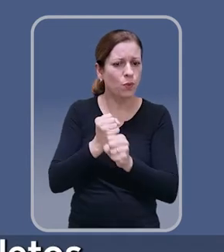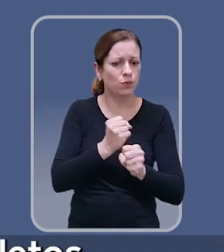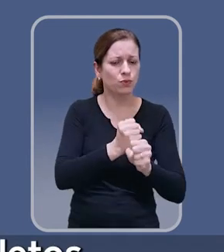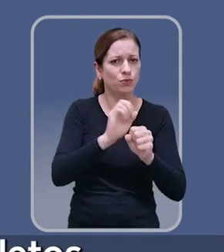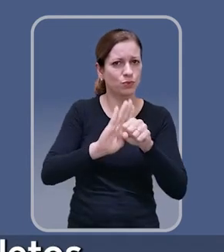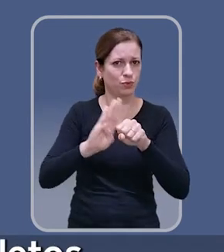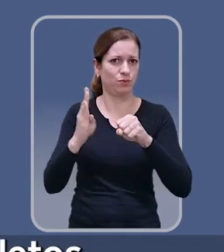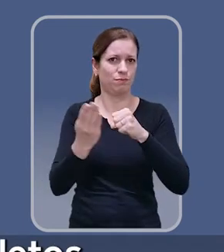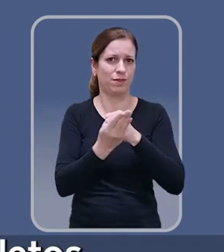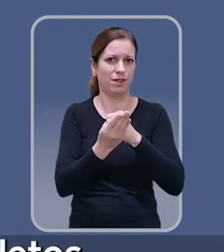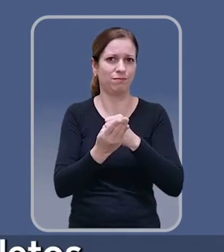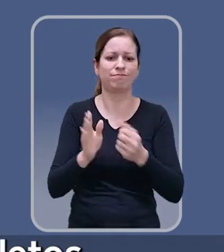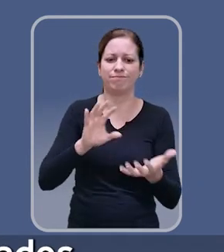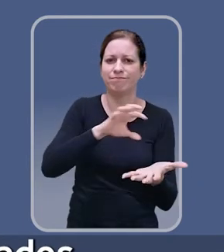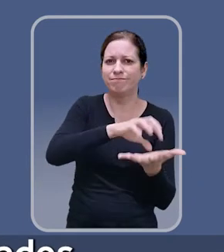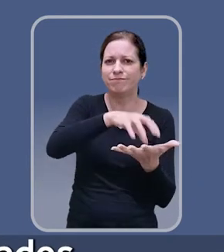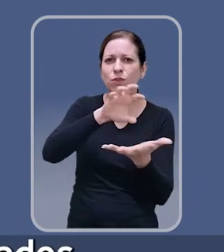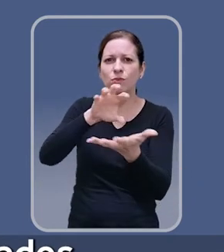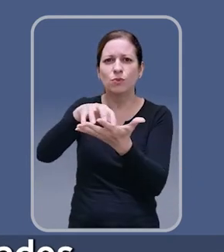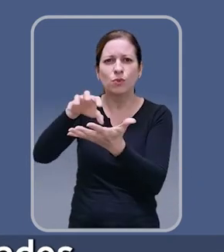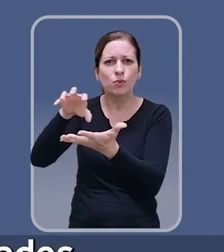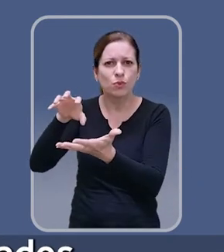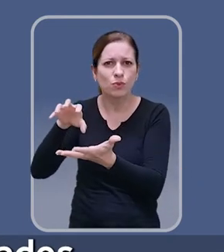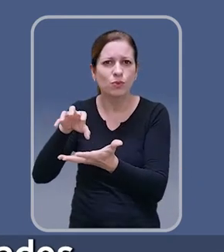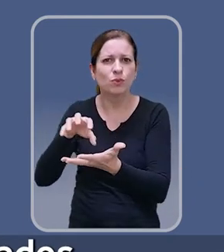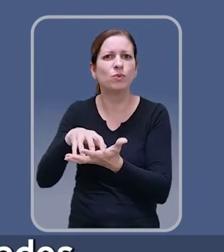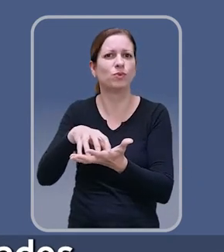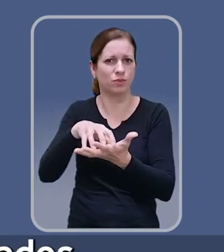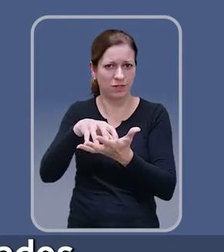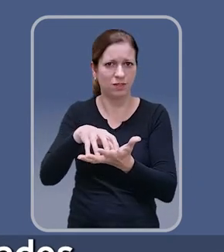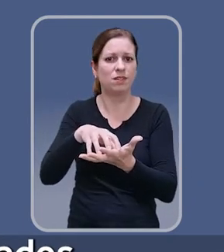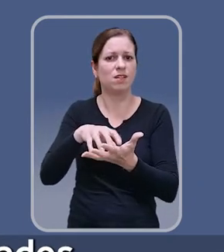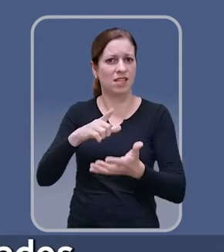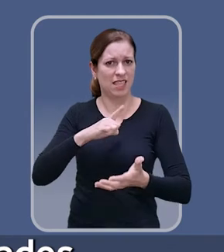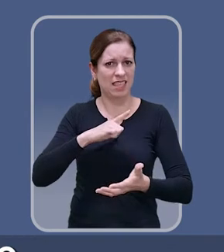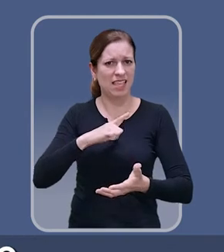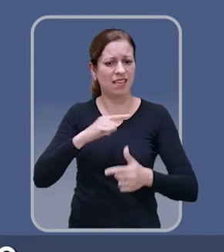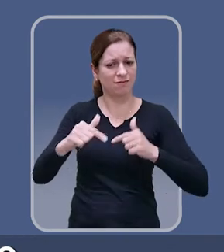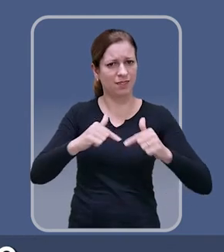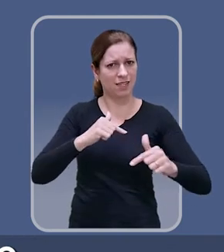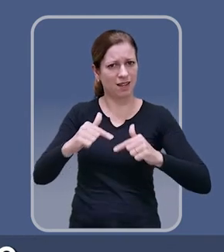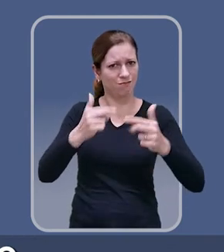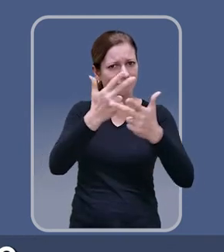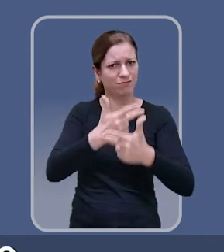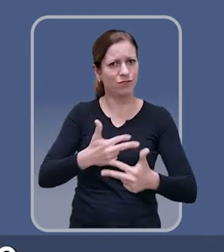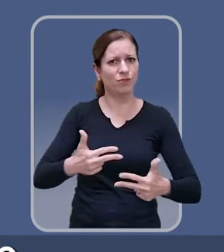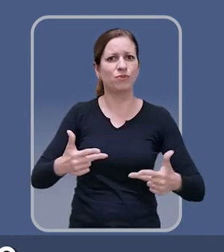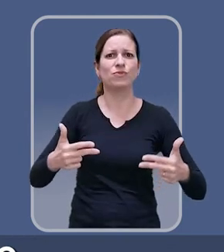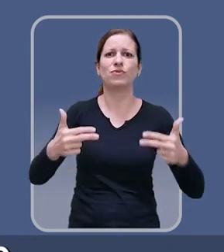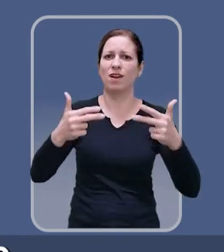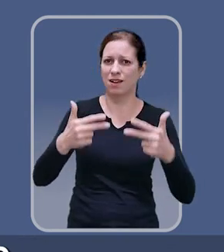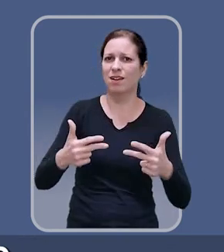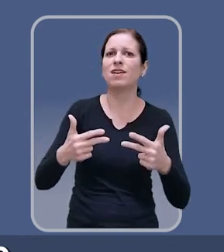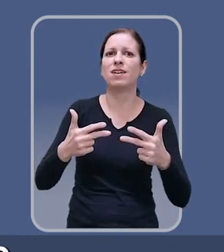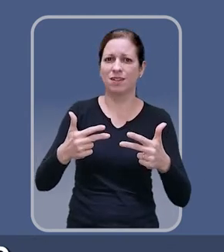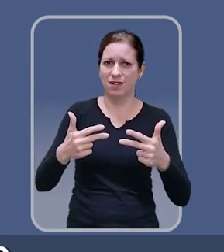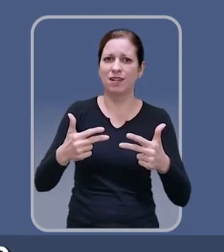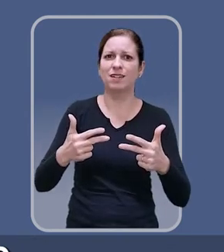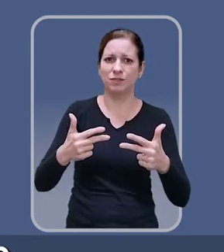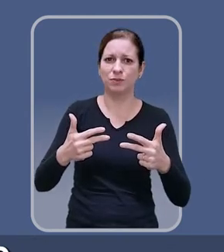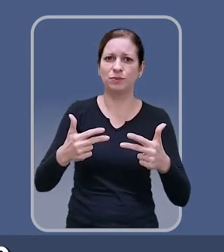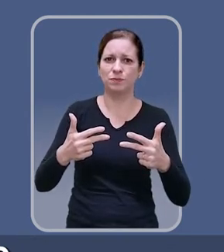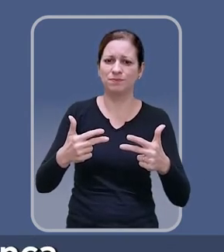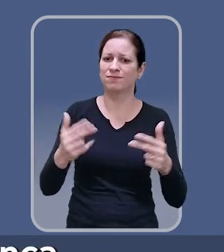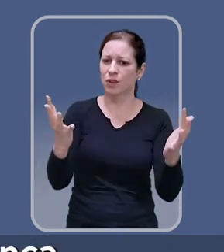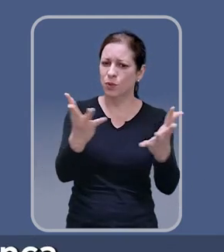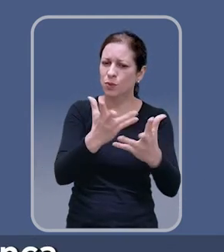bairros, bairros mais completos, pertencentes a pequenas centralidades, e que oferecem uma distribuição melhor dos empregos na